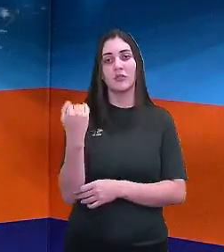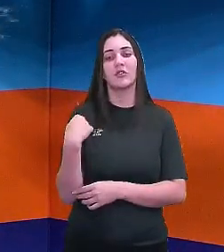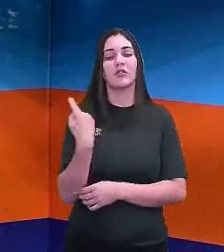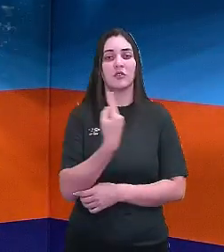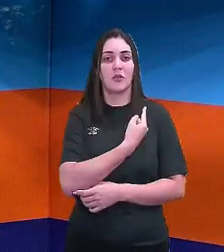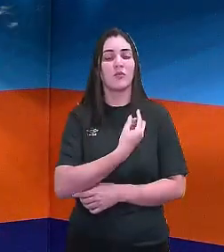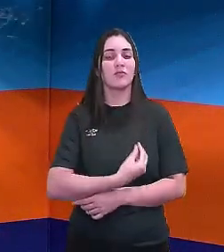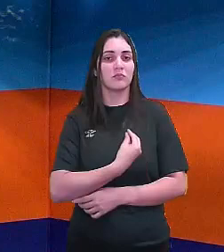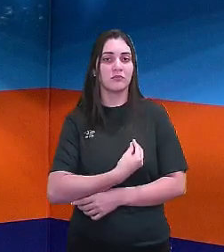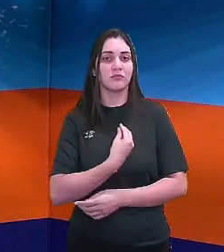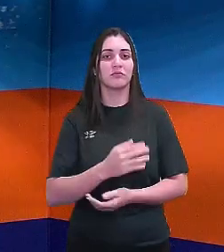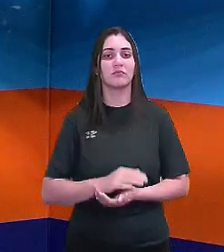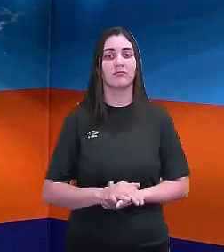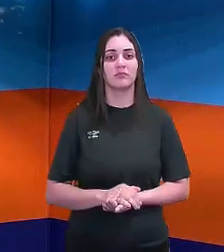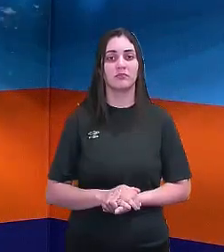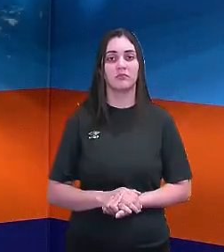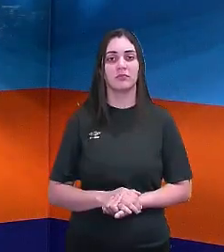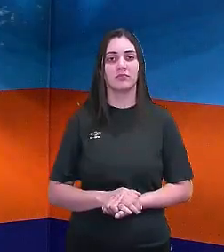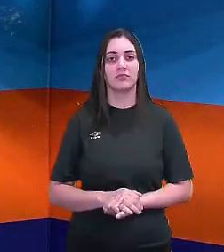as nossas vidas.